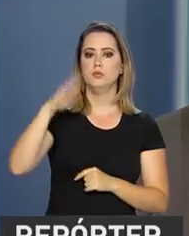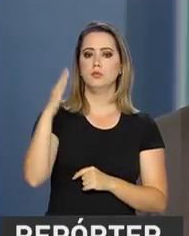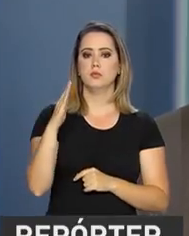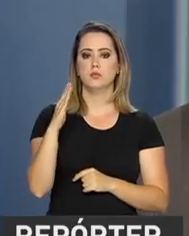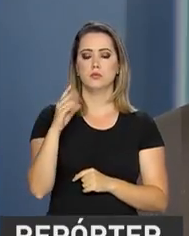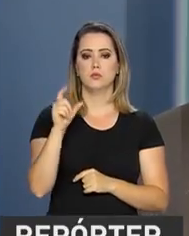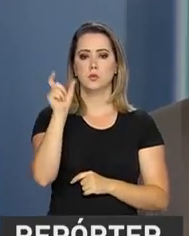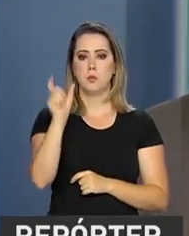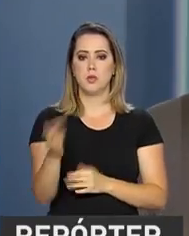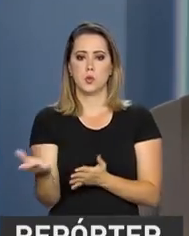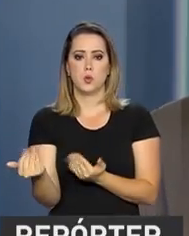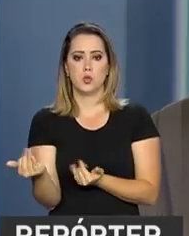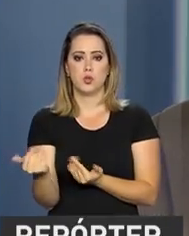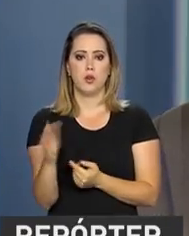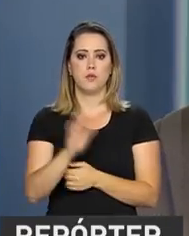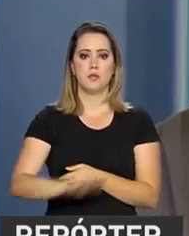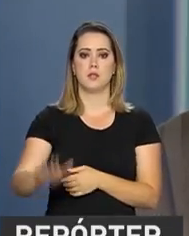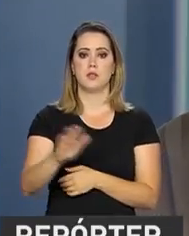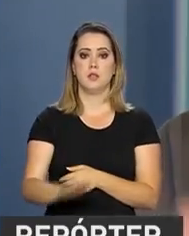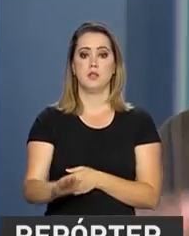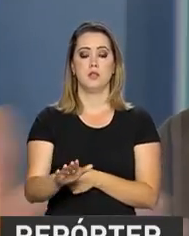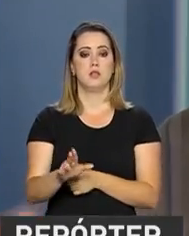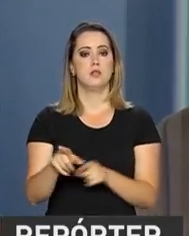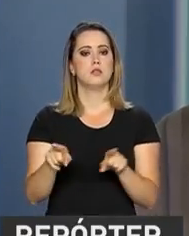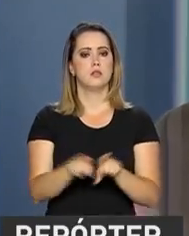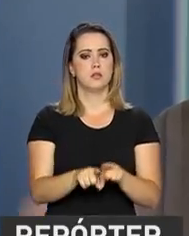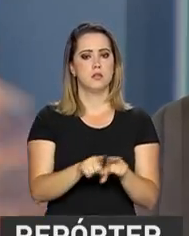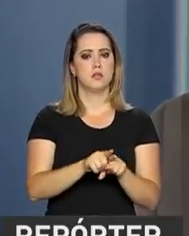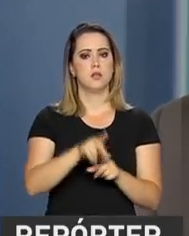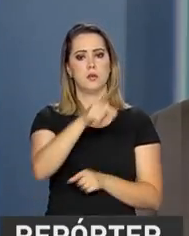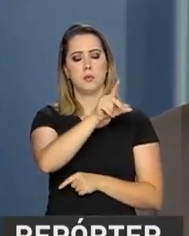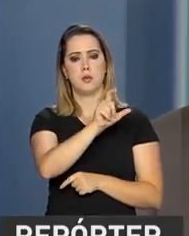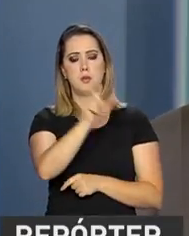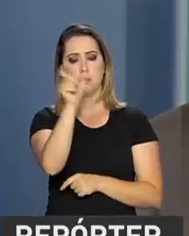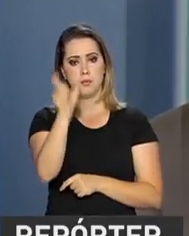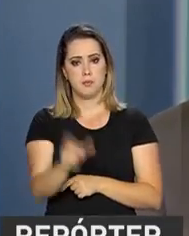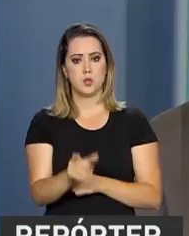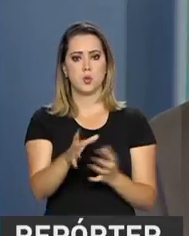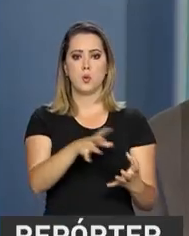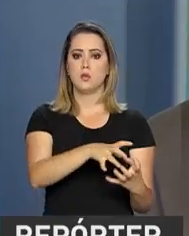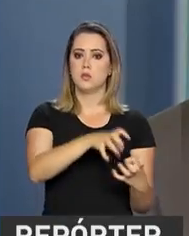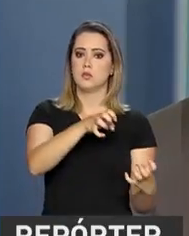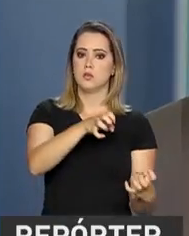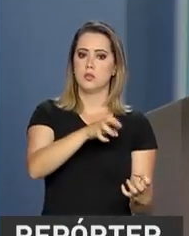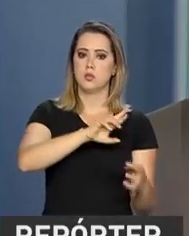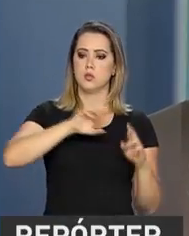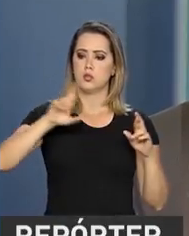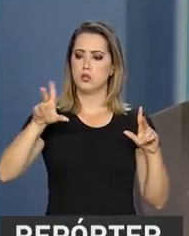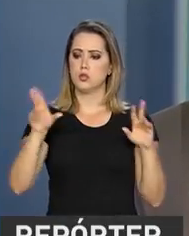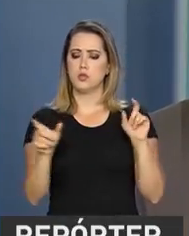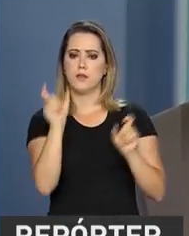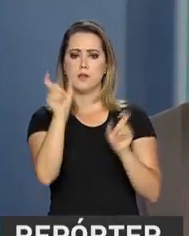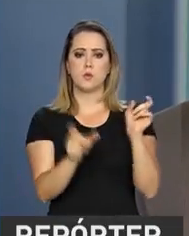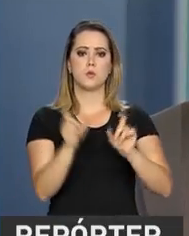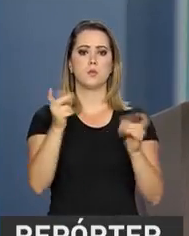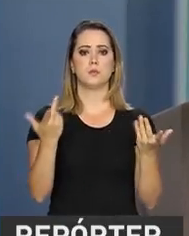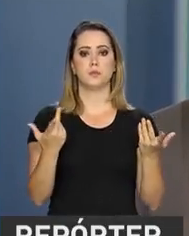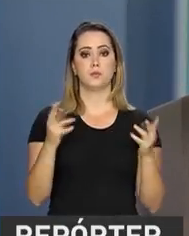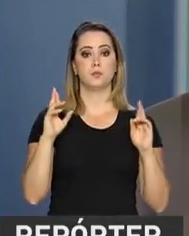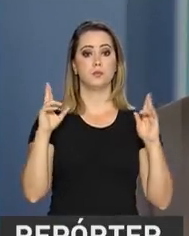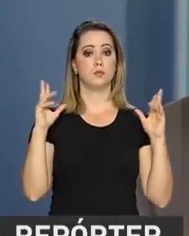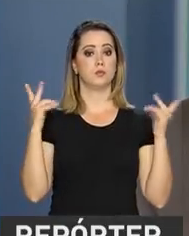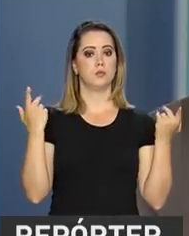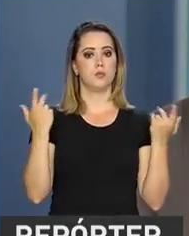Temos pessoas jovens, crianças investindo, assim como também temos pessoas idosas. Então, assim, é uma variedade muito grande de investidores dentro do programa.